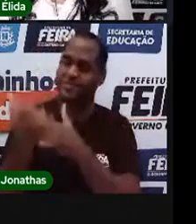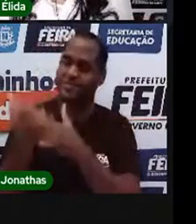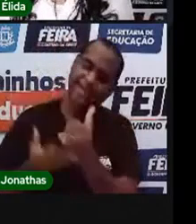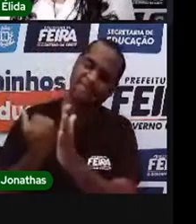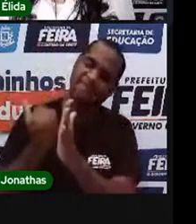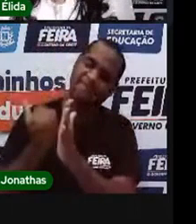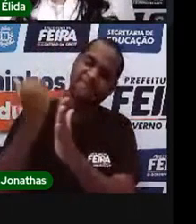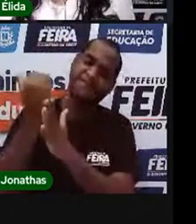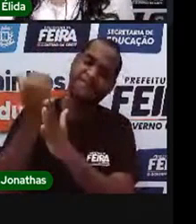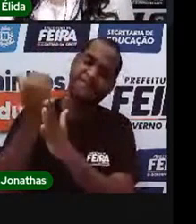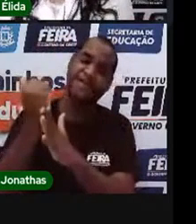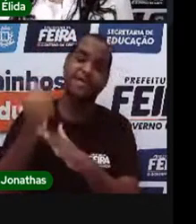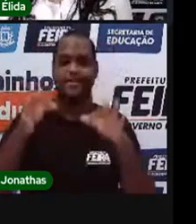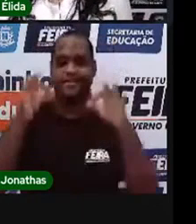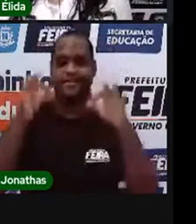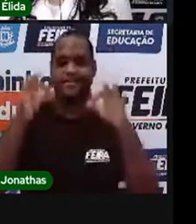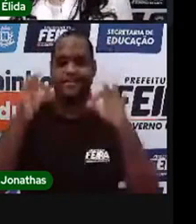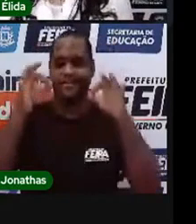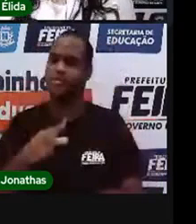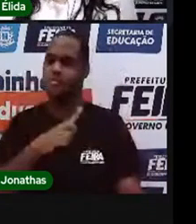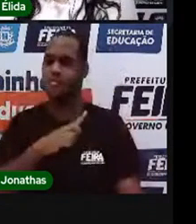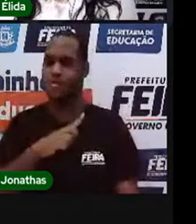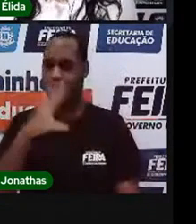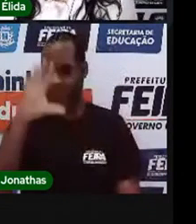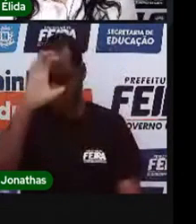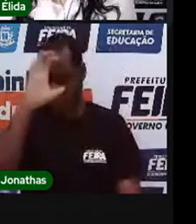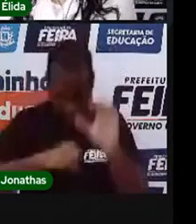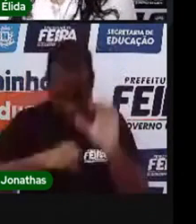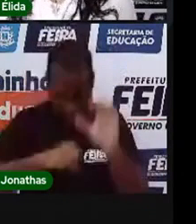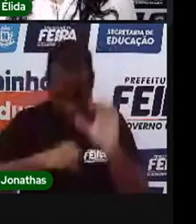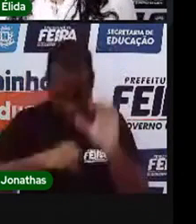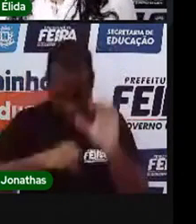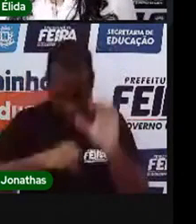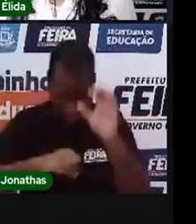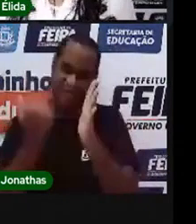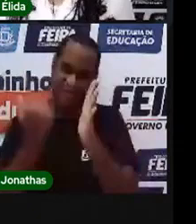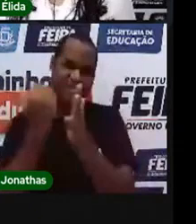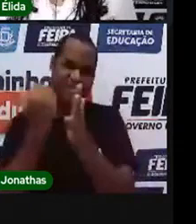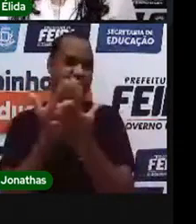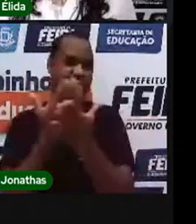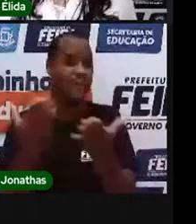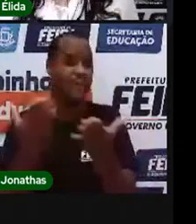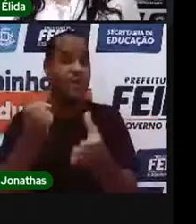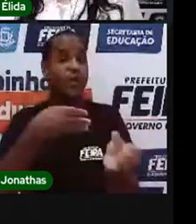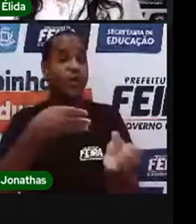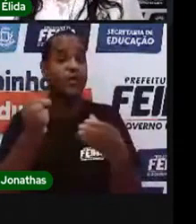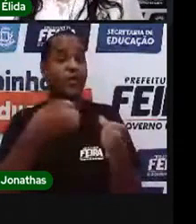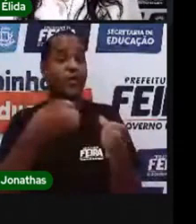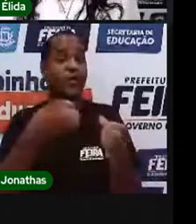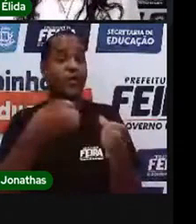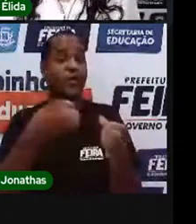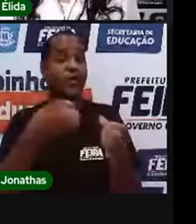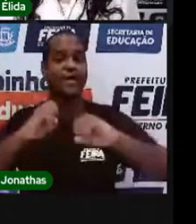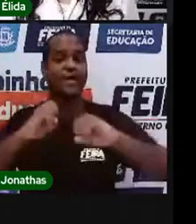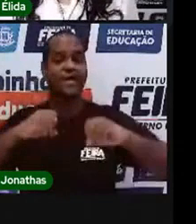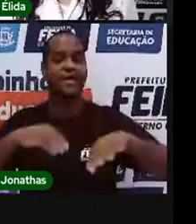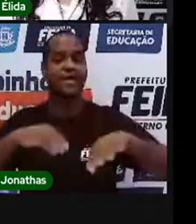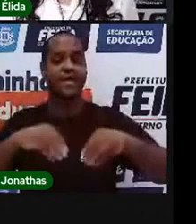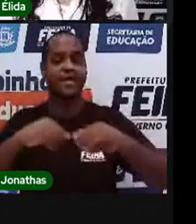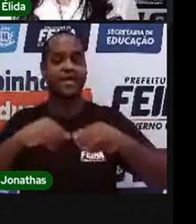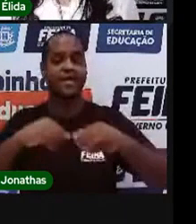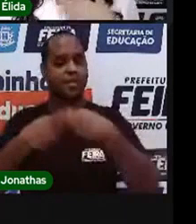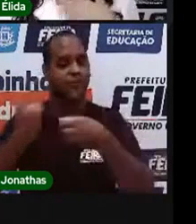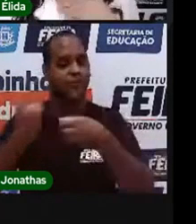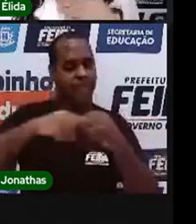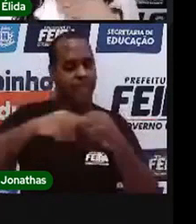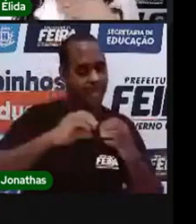E, com certeza, aprenderam alguma coisa nova. E que, quando as aulas voltarem, eu vou